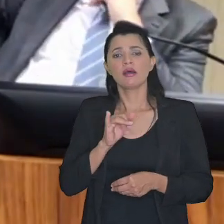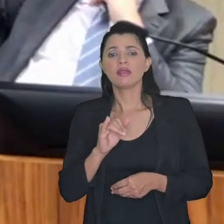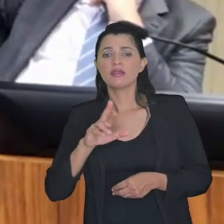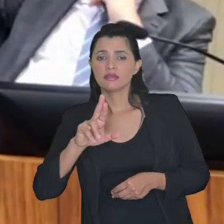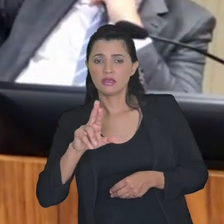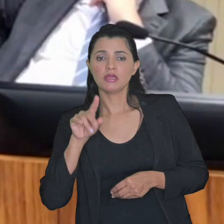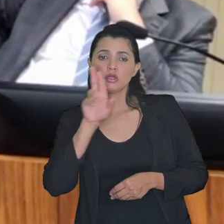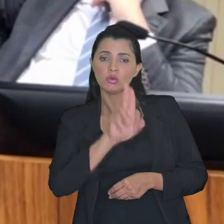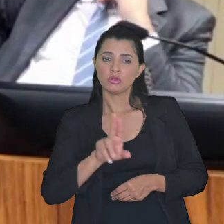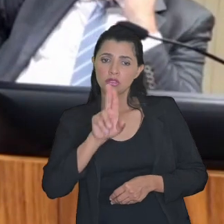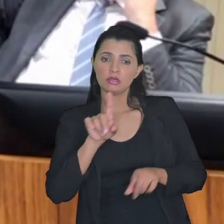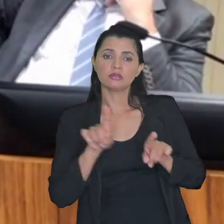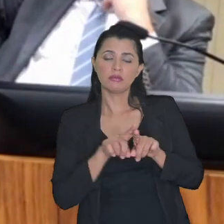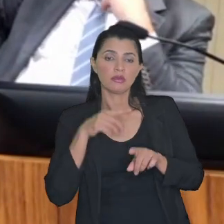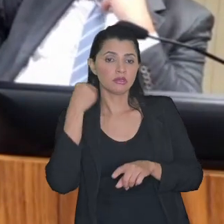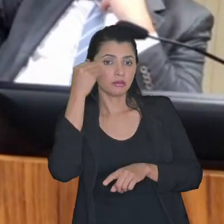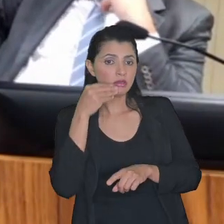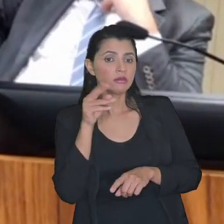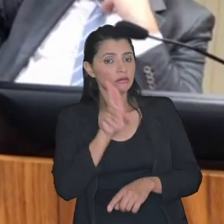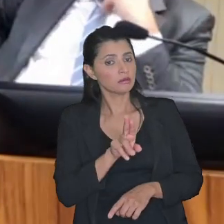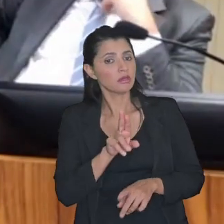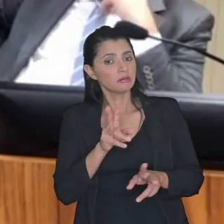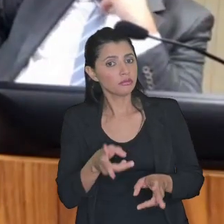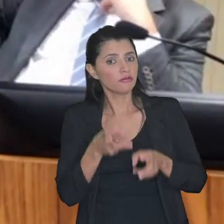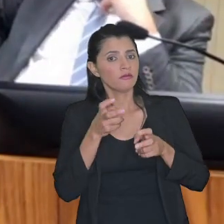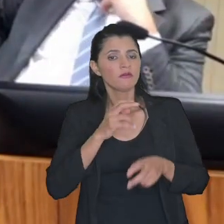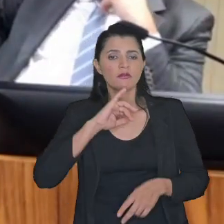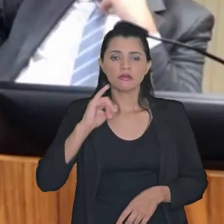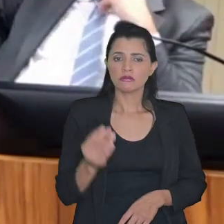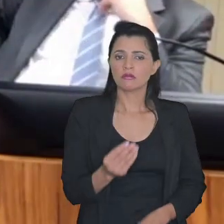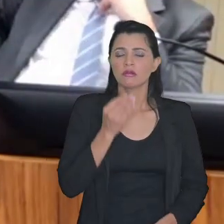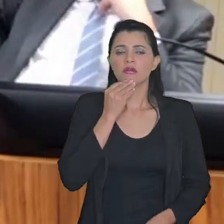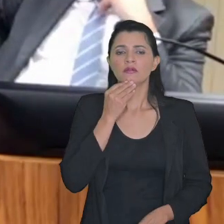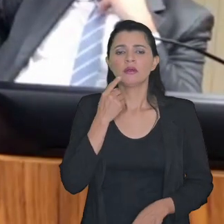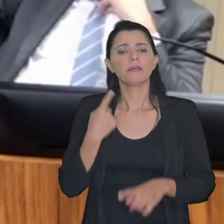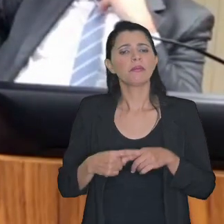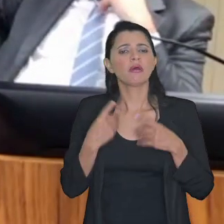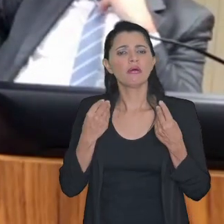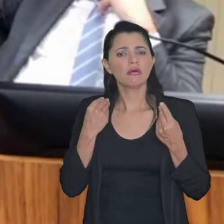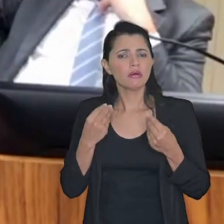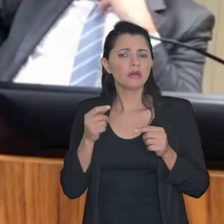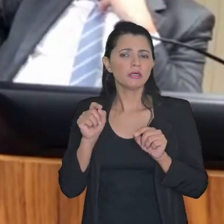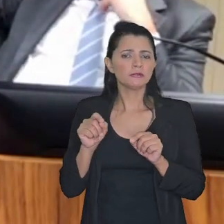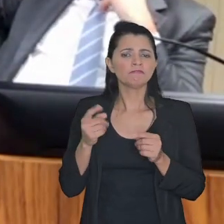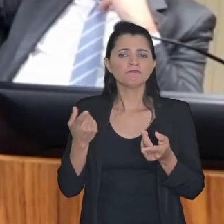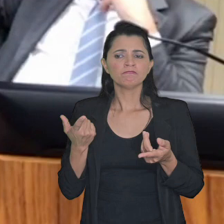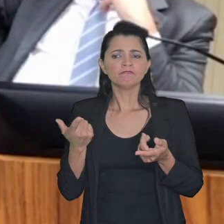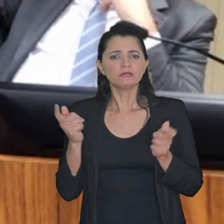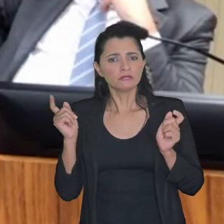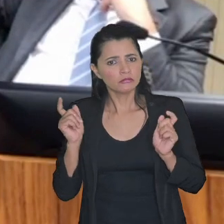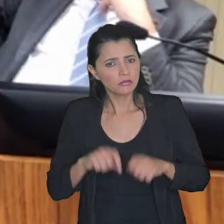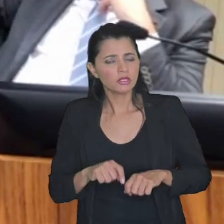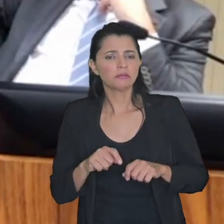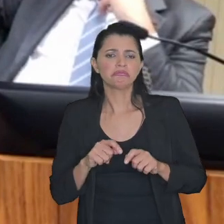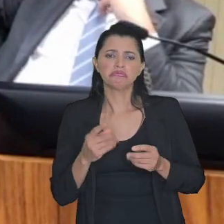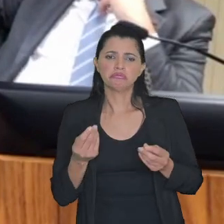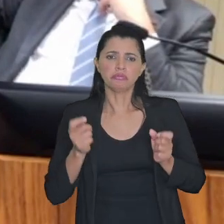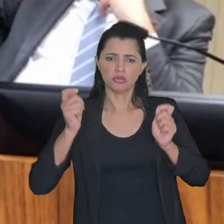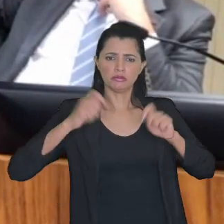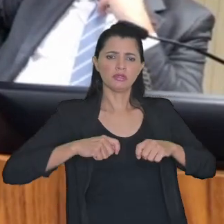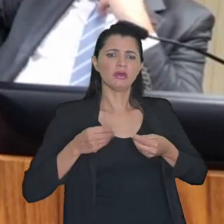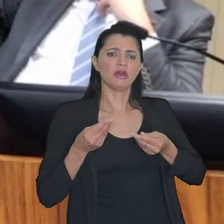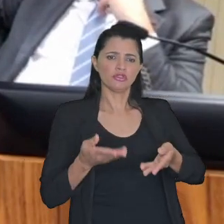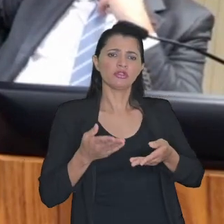utilizasse essa experiência para que desse vazão a